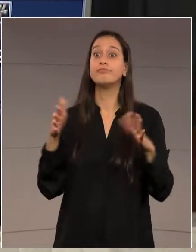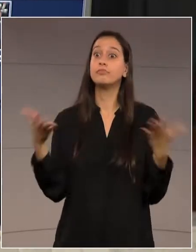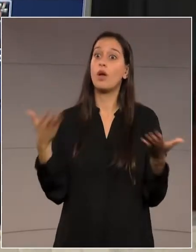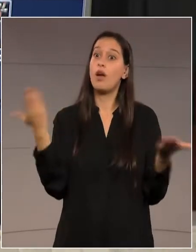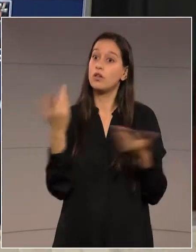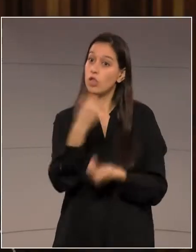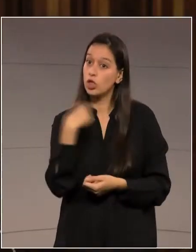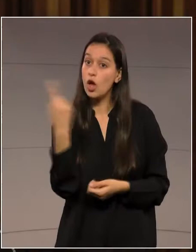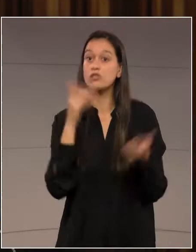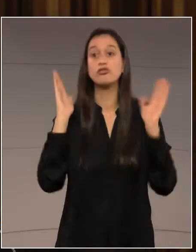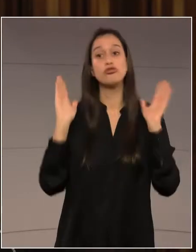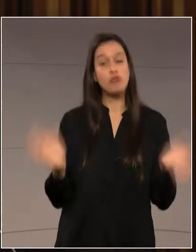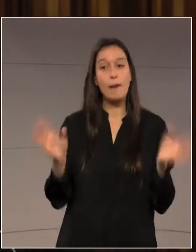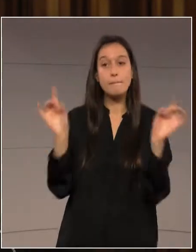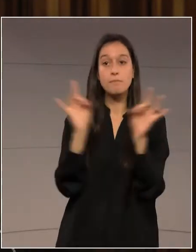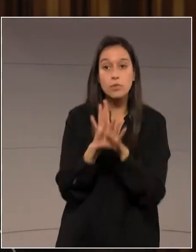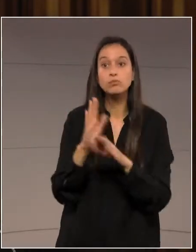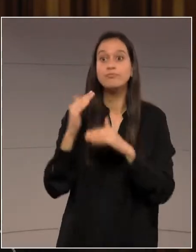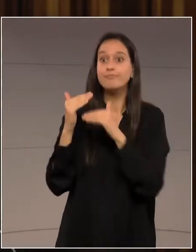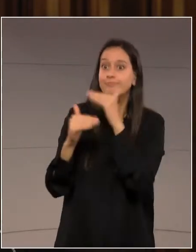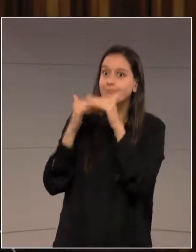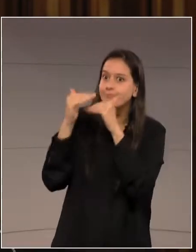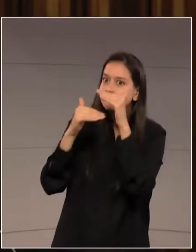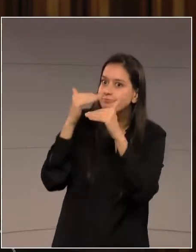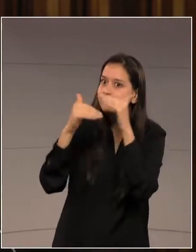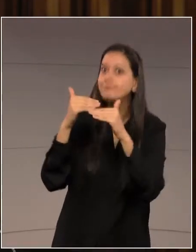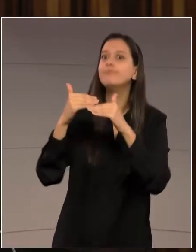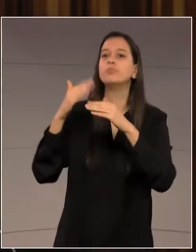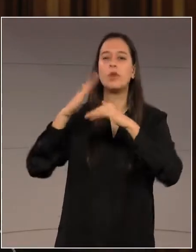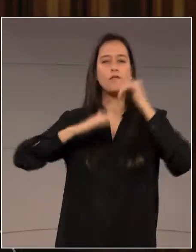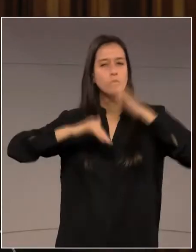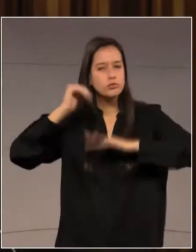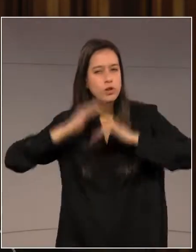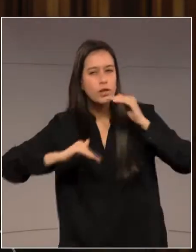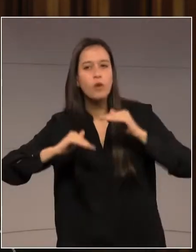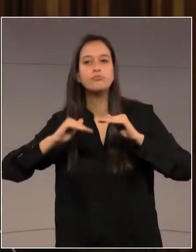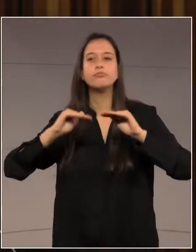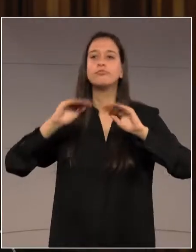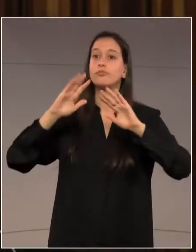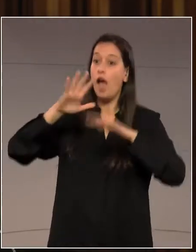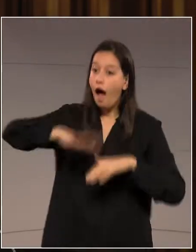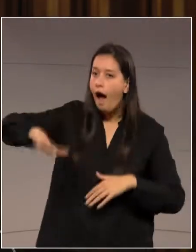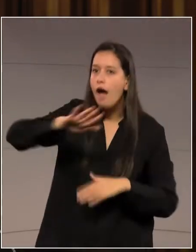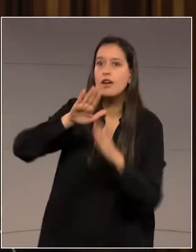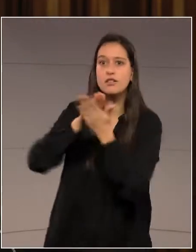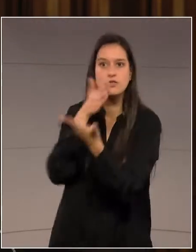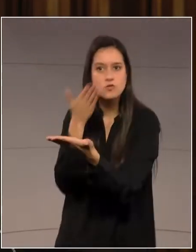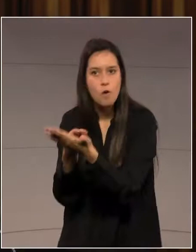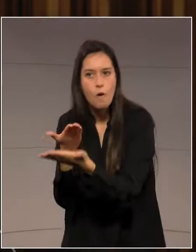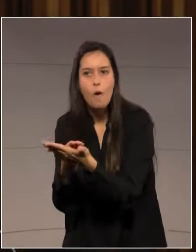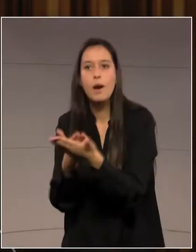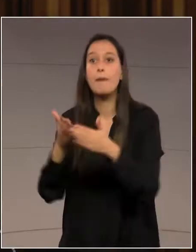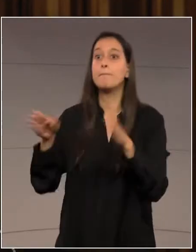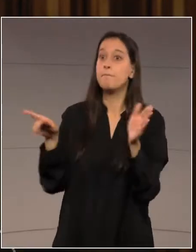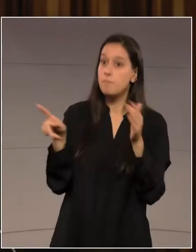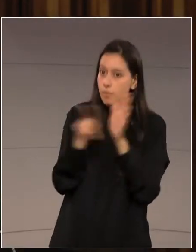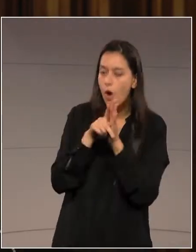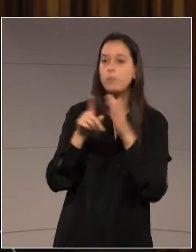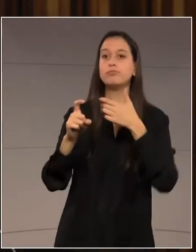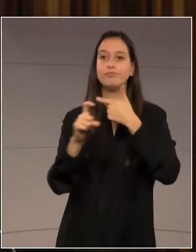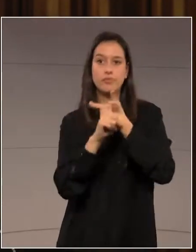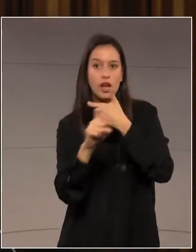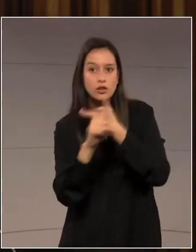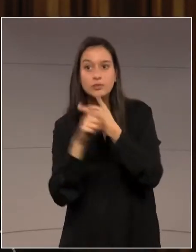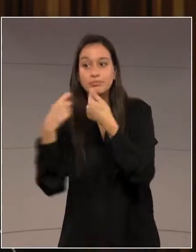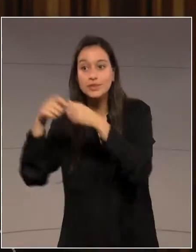o plano de carreira para os funcionários de escola. Estavam também no quadro próprio do Poder Executivo. Eu estava